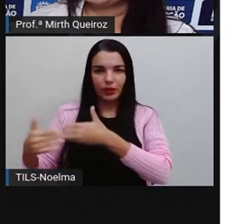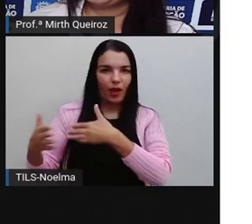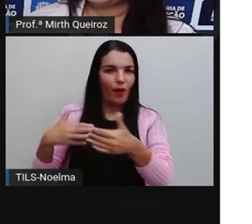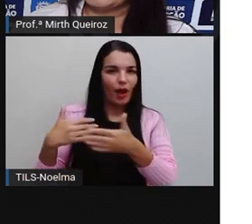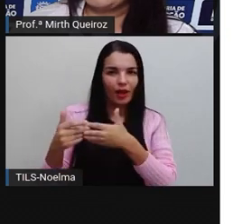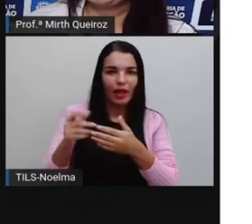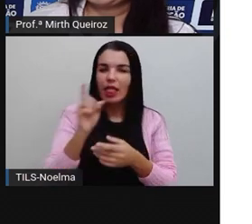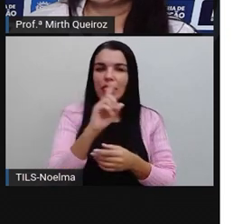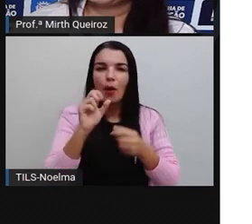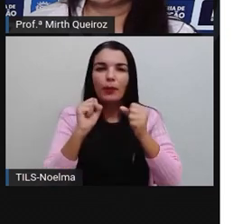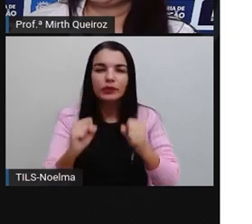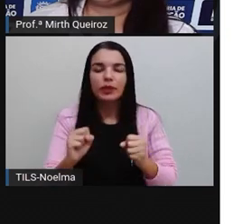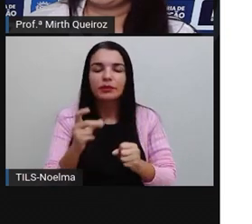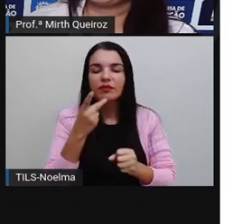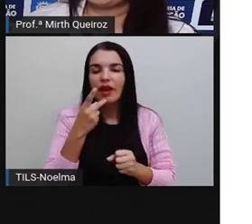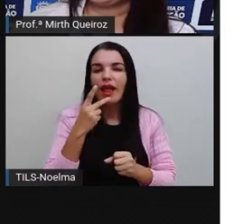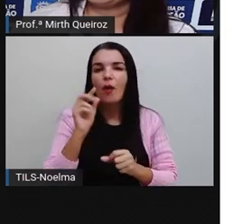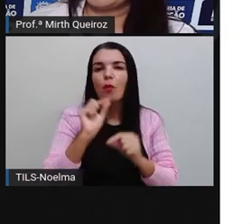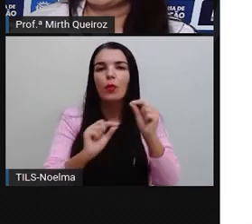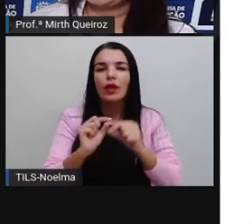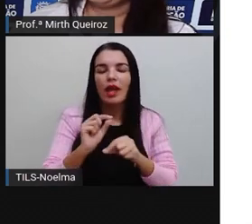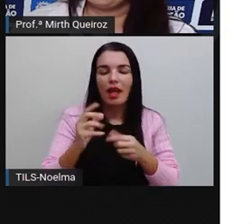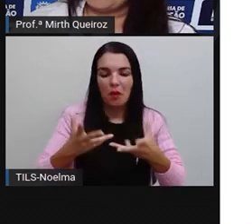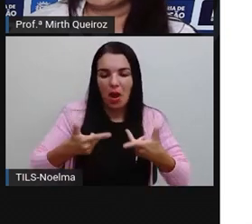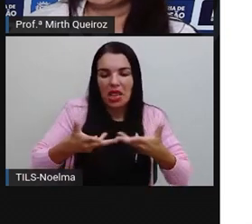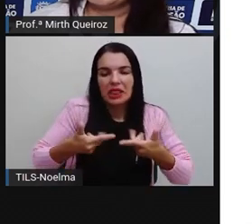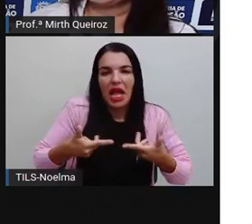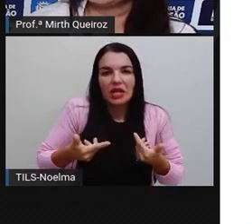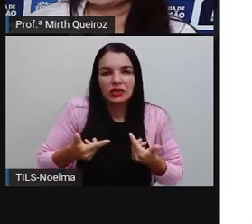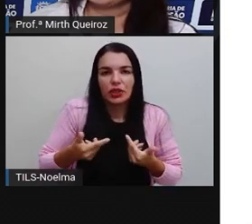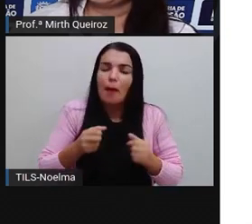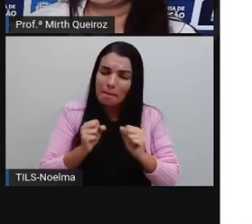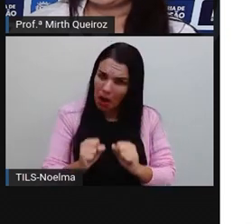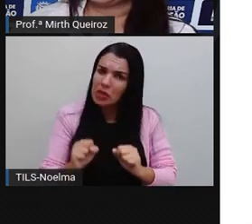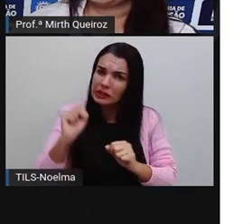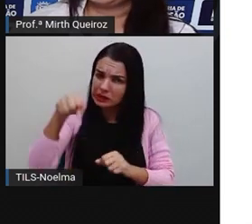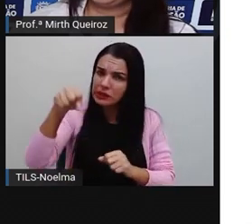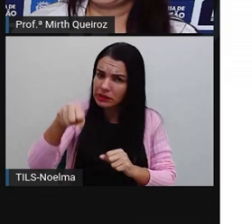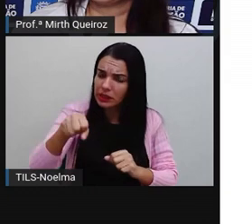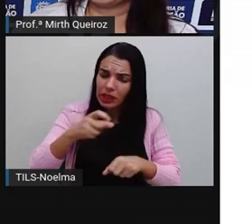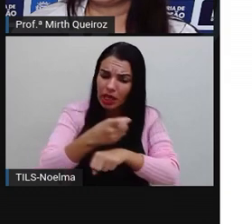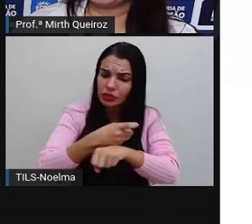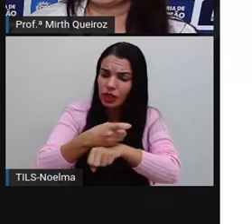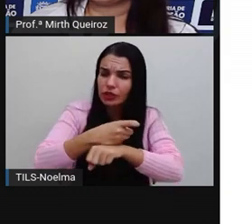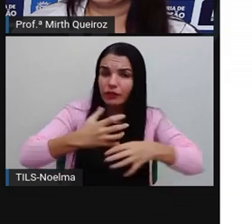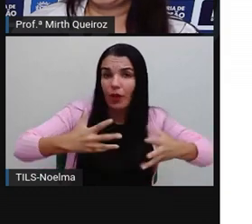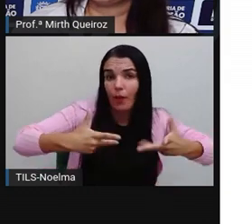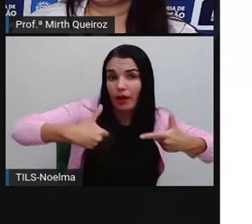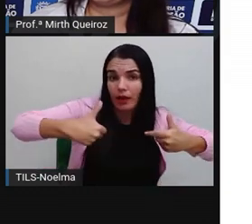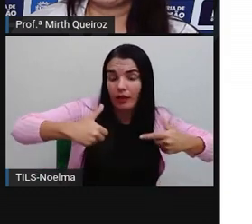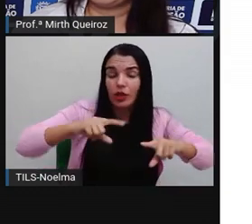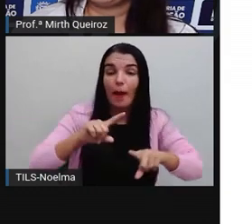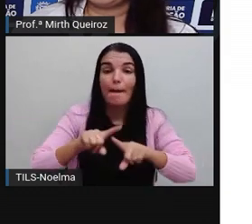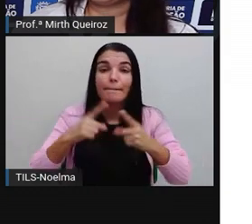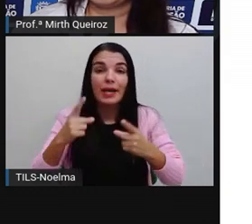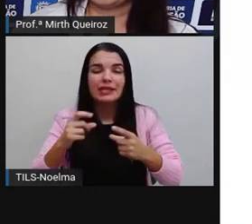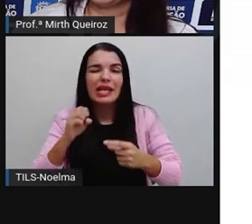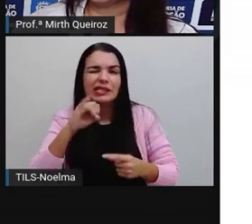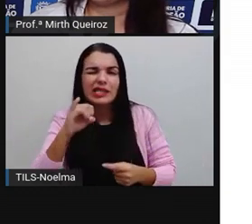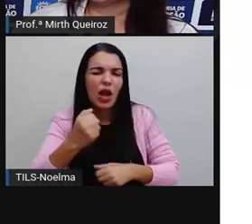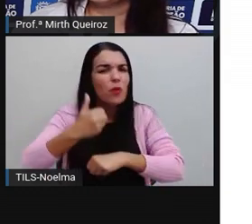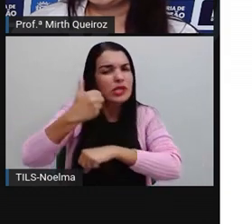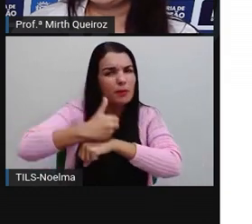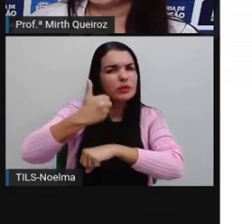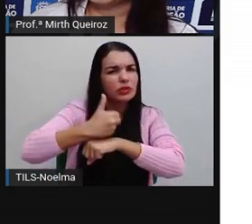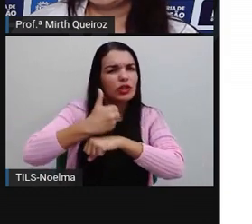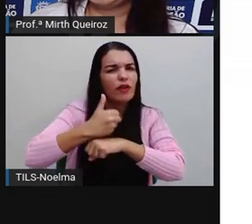mais, utilizar que adjetivo é qualidade. Ele pode ser, sim, qualidade. Mas qualidade, a gente se refere mais a